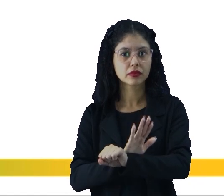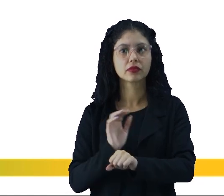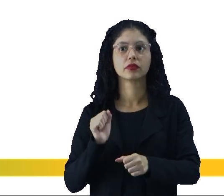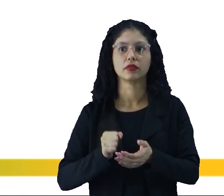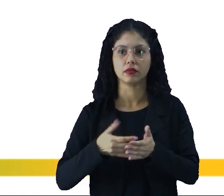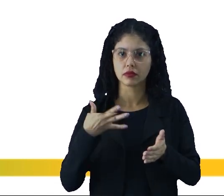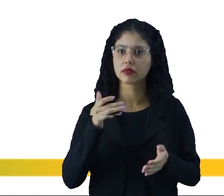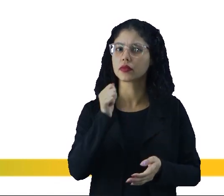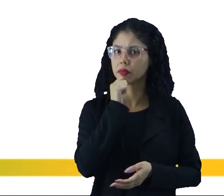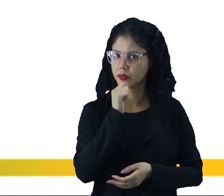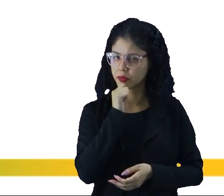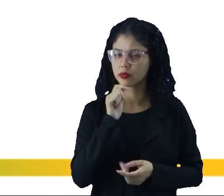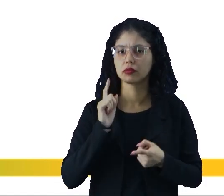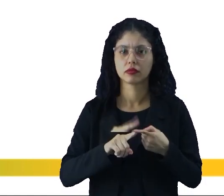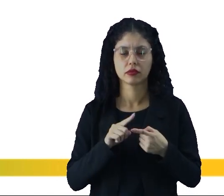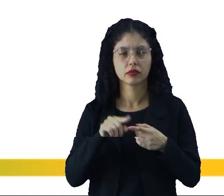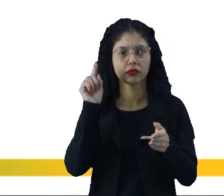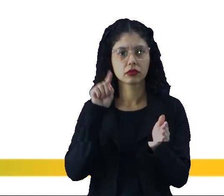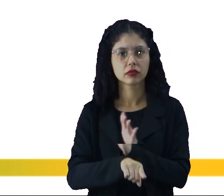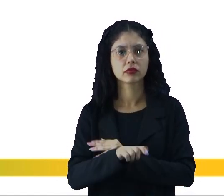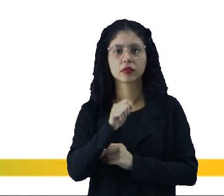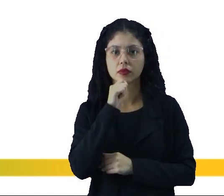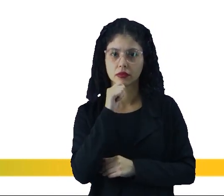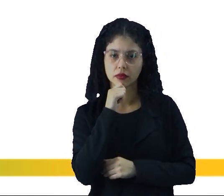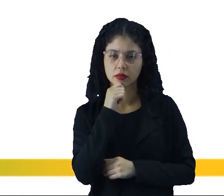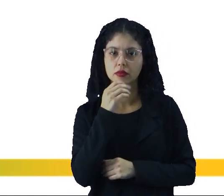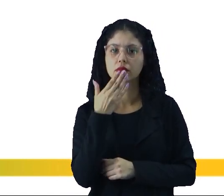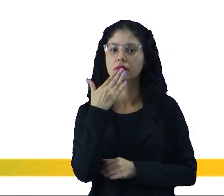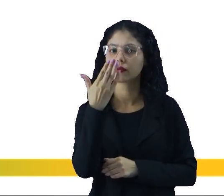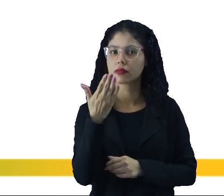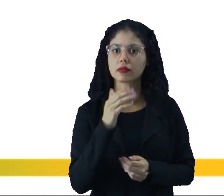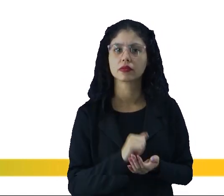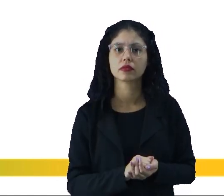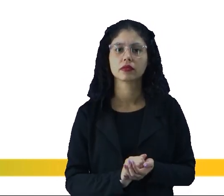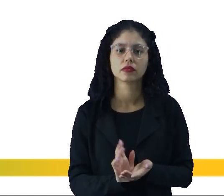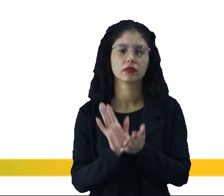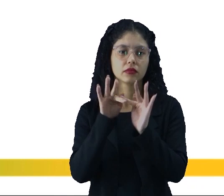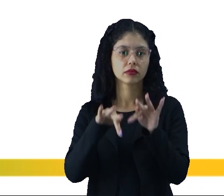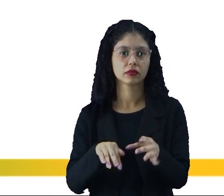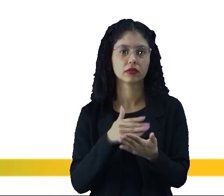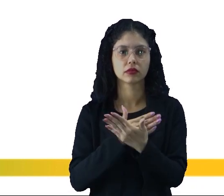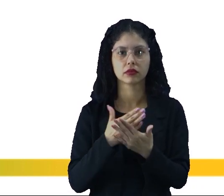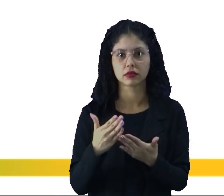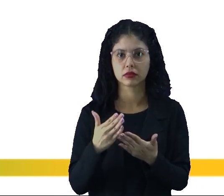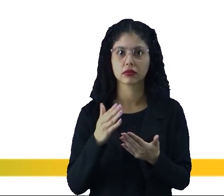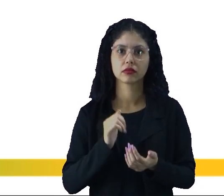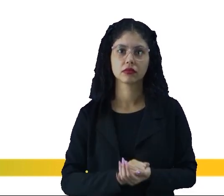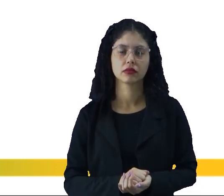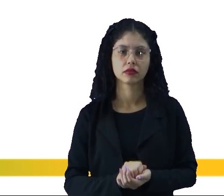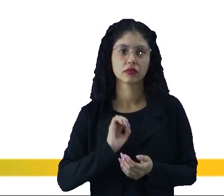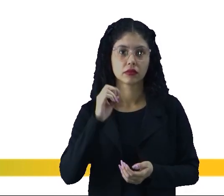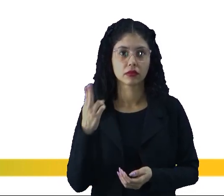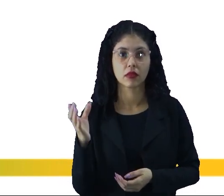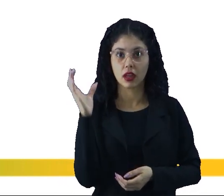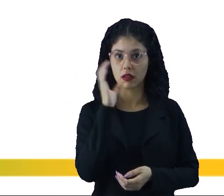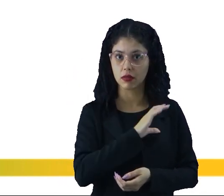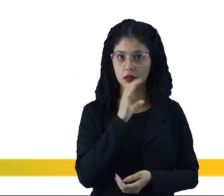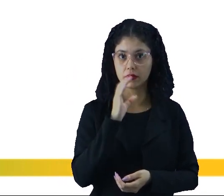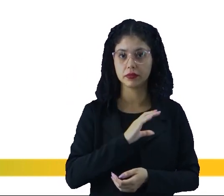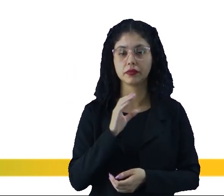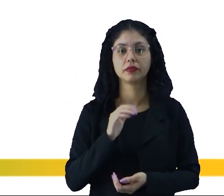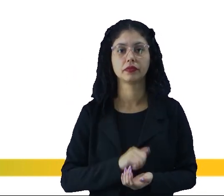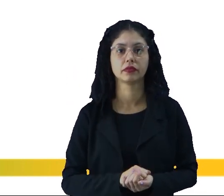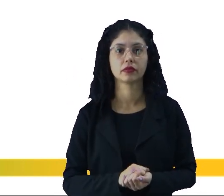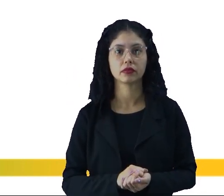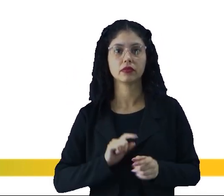muito porque as questões, talvez, peça lá a posição final, inicial, ou a velocidade ou a